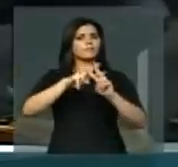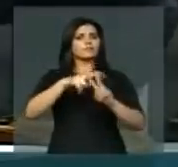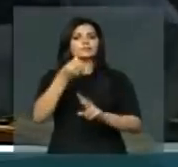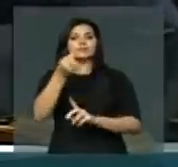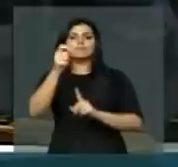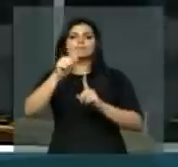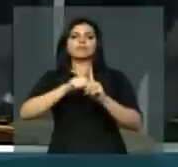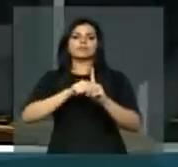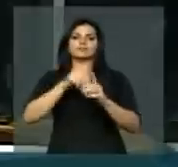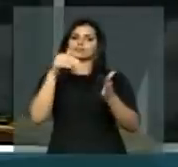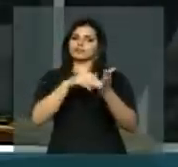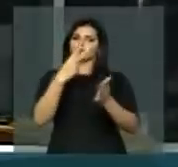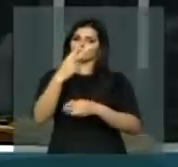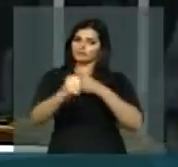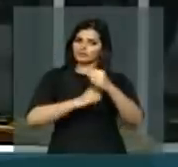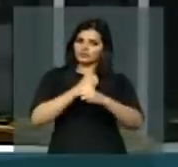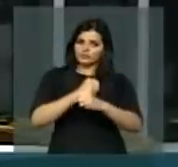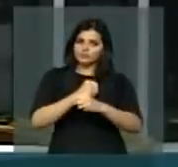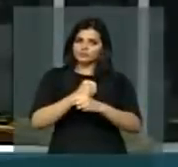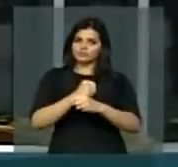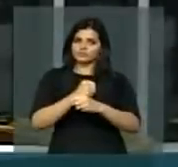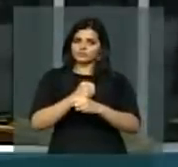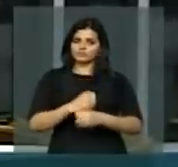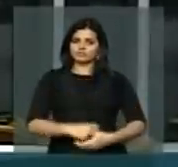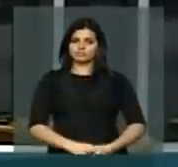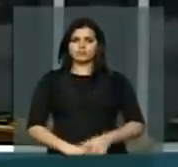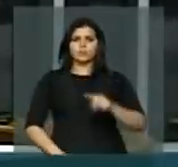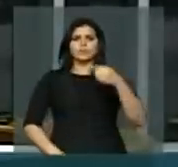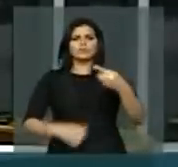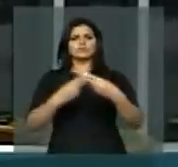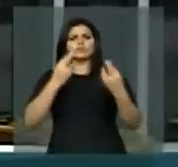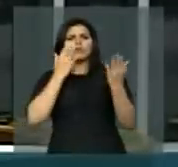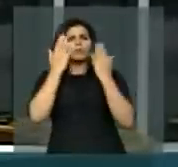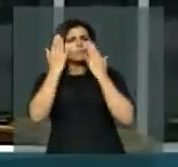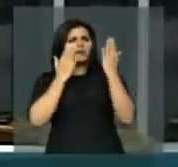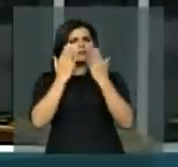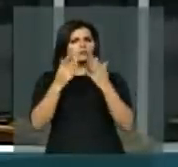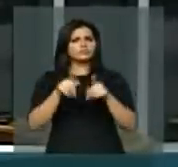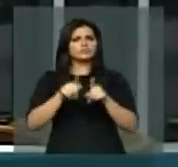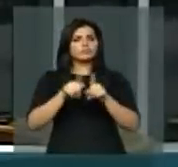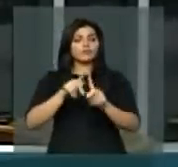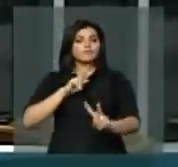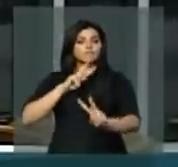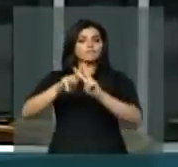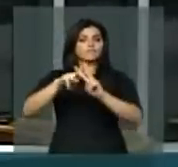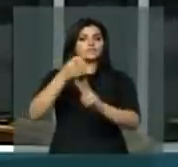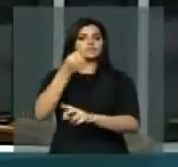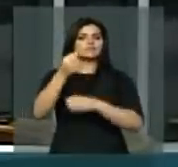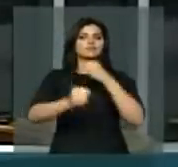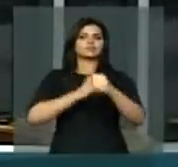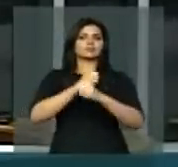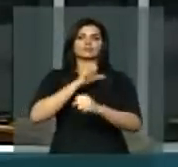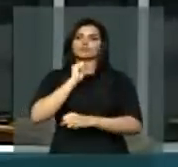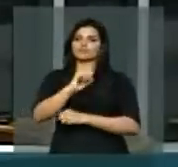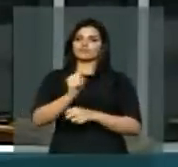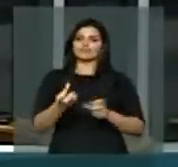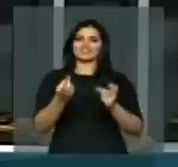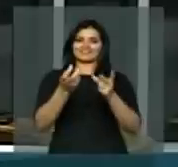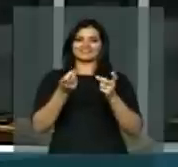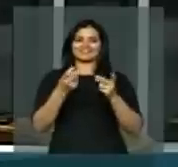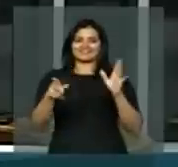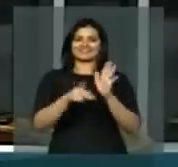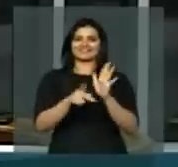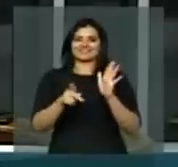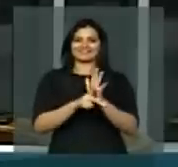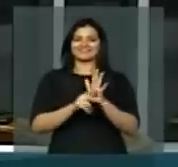de seis meses a dois anos. Outro ponto, ficará na cadeia por seis anos quem vender ou